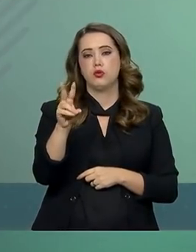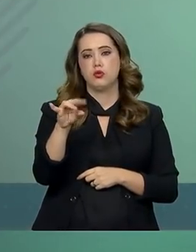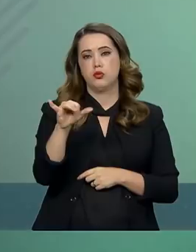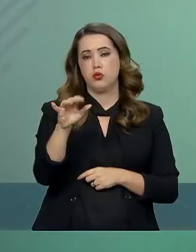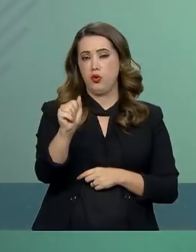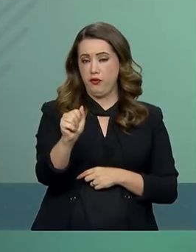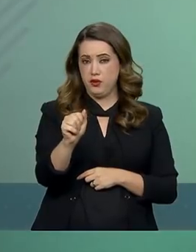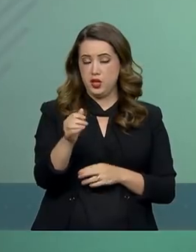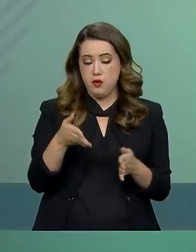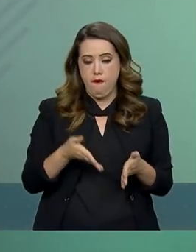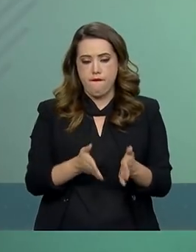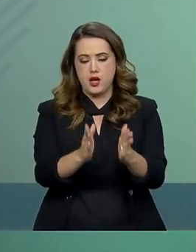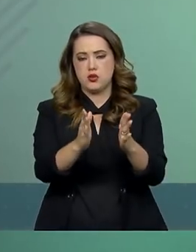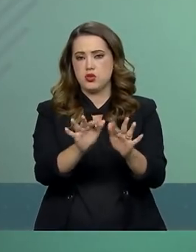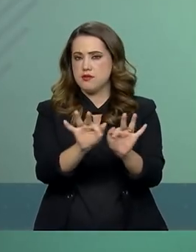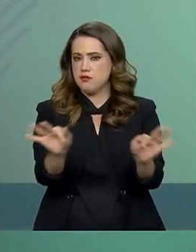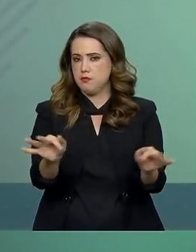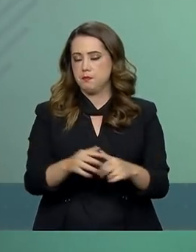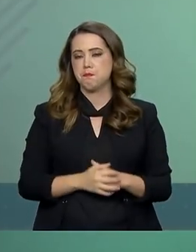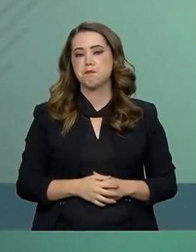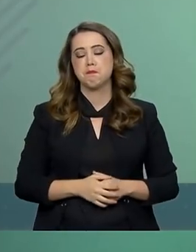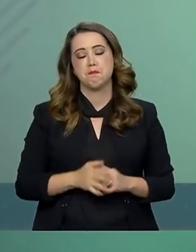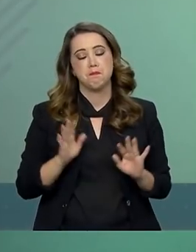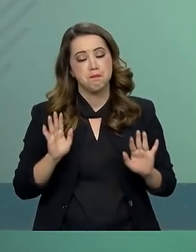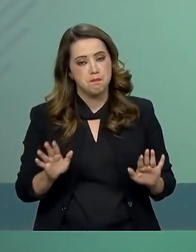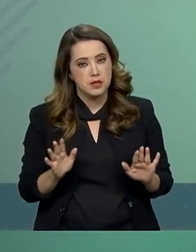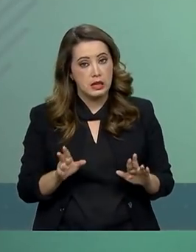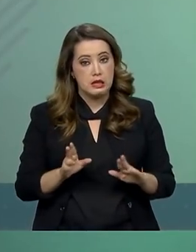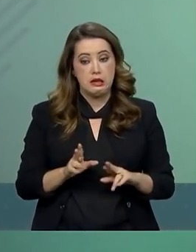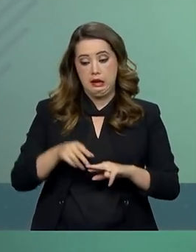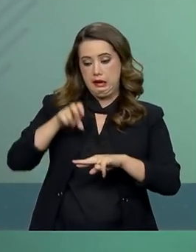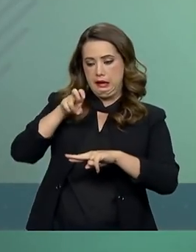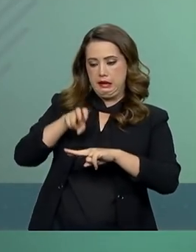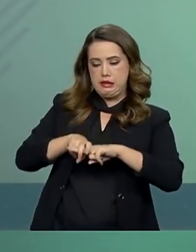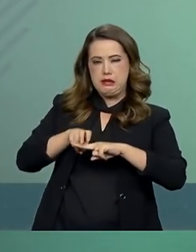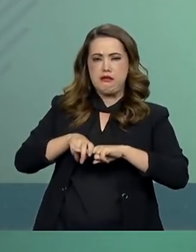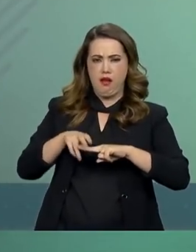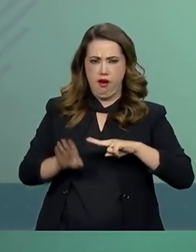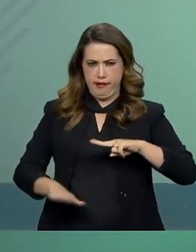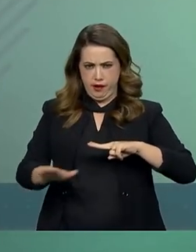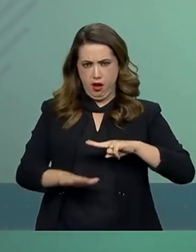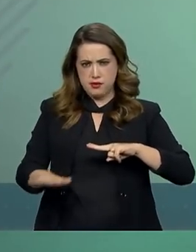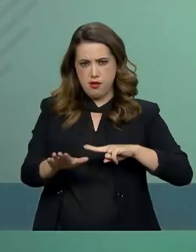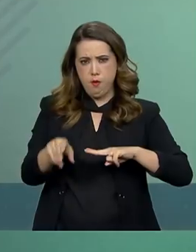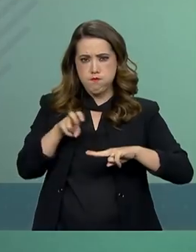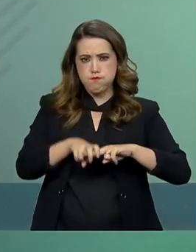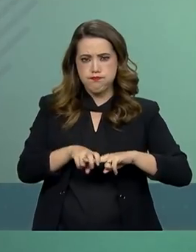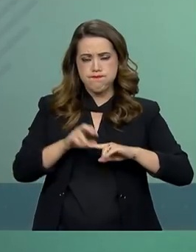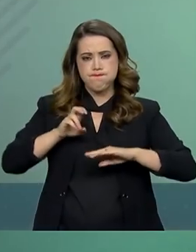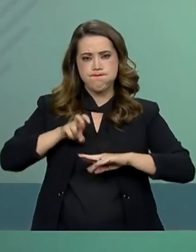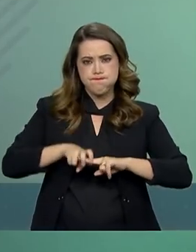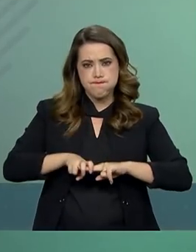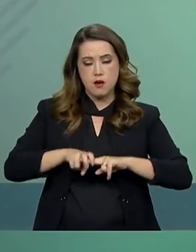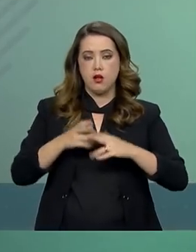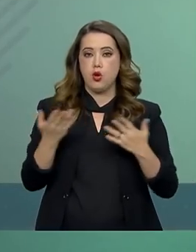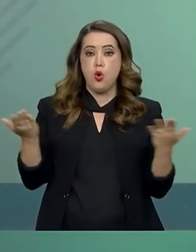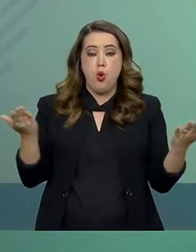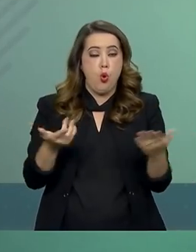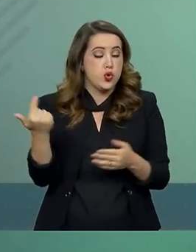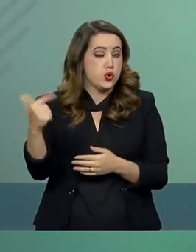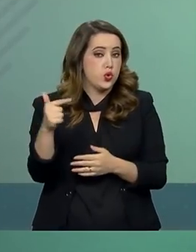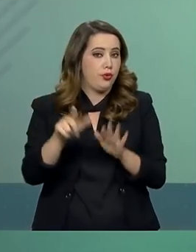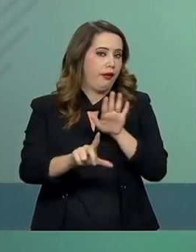Exigência de cadeirinha para criança nos veículos. Hoje não está previsto em lei,